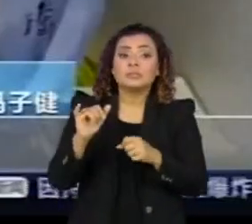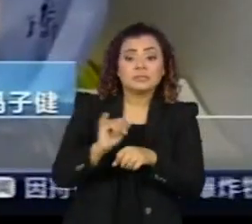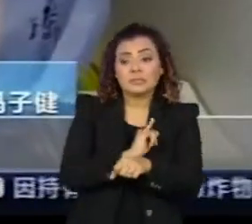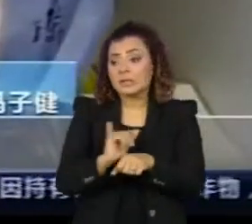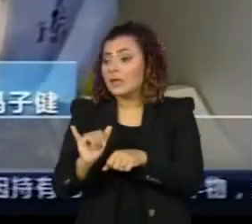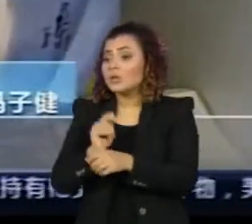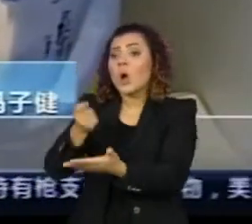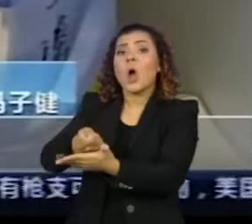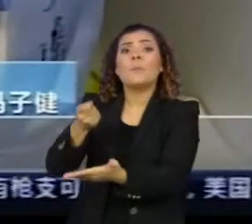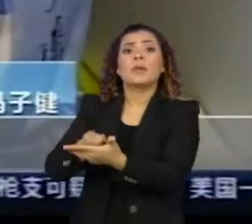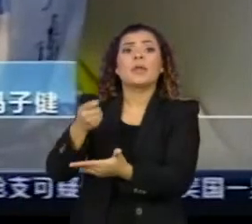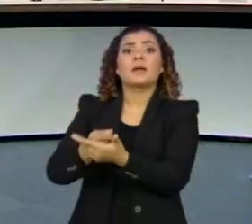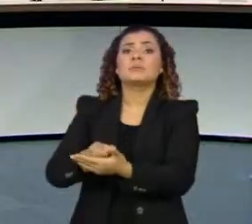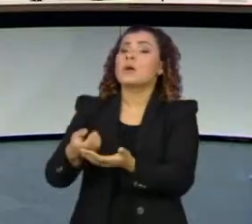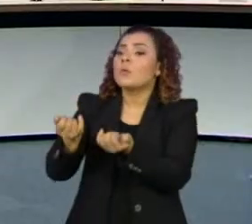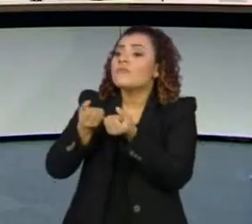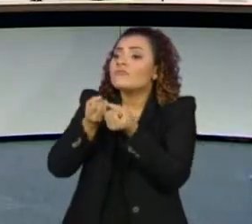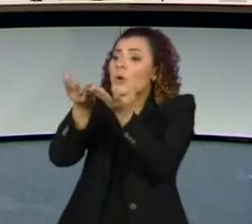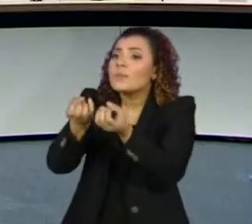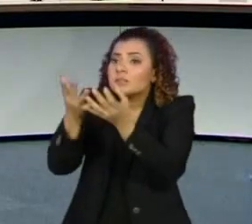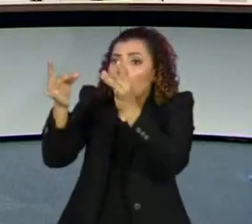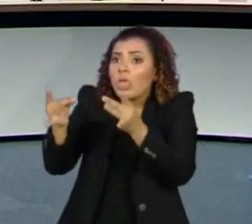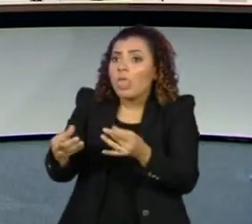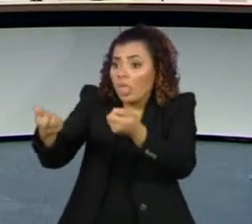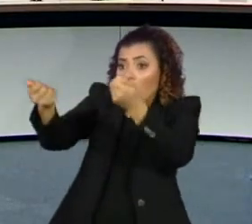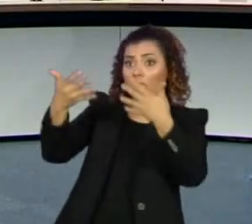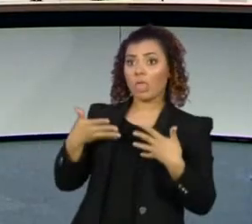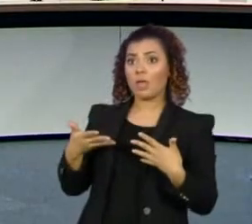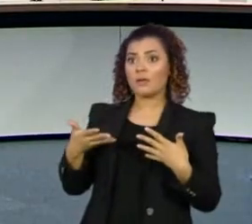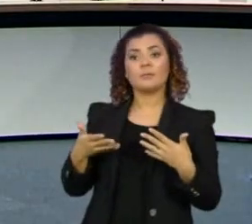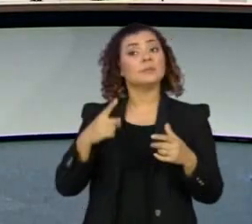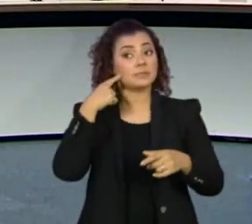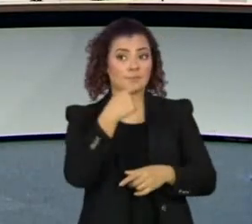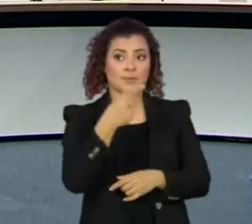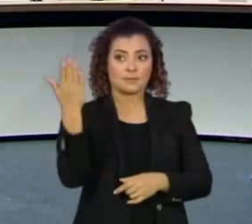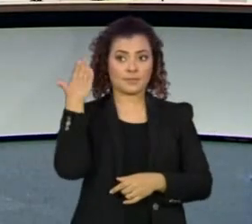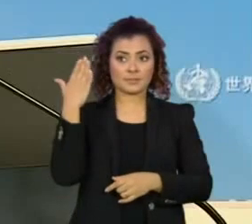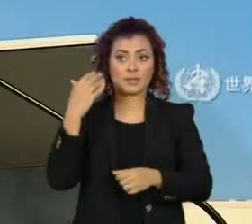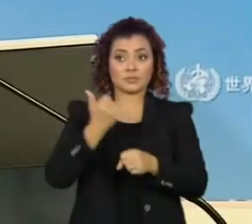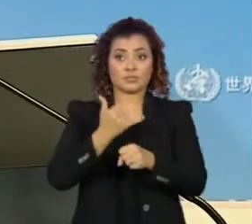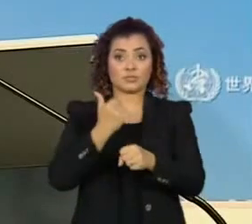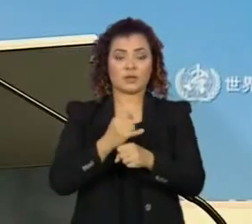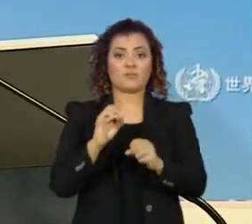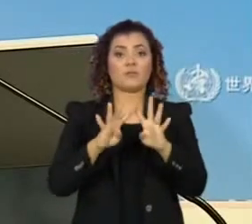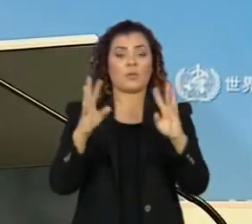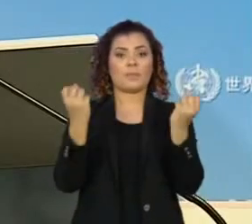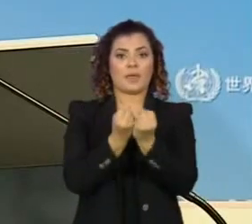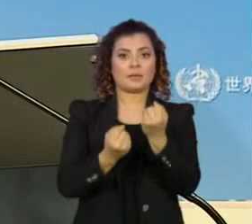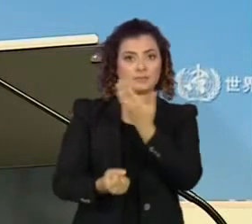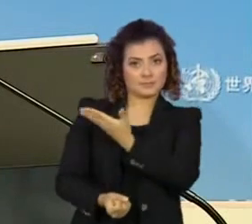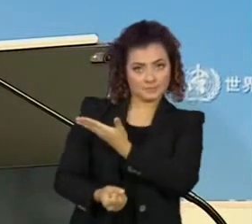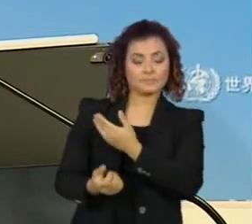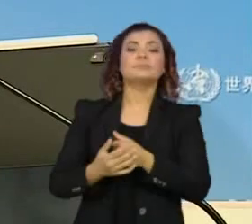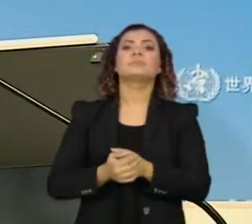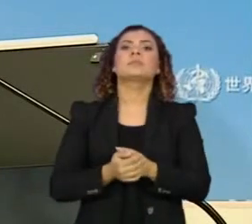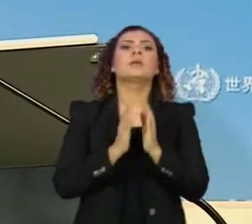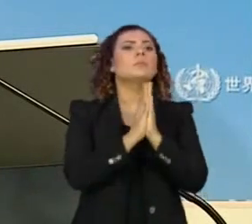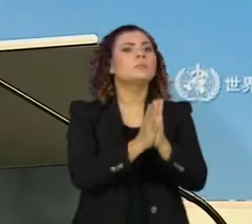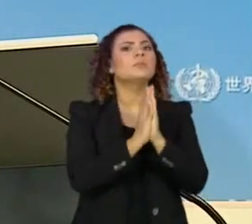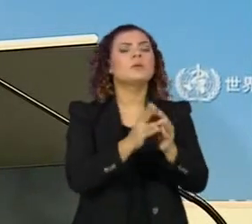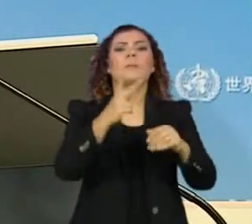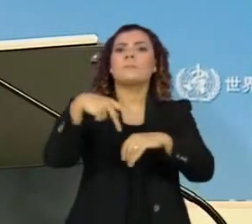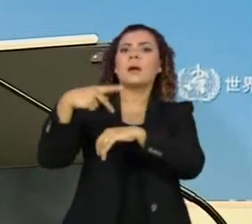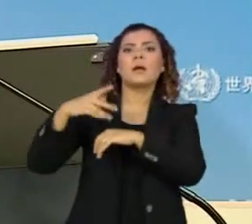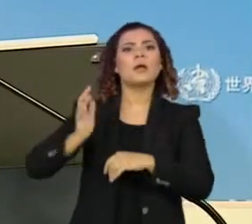de obrigá-los a compartilhar detalhes. Na semana passada, o chefe da OMS, Tedros Adhanom, implorou aos